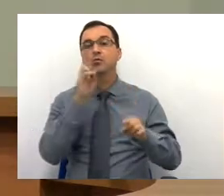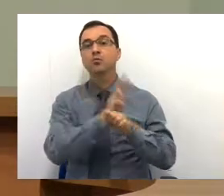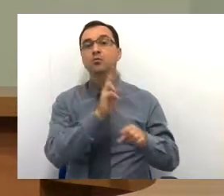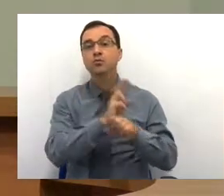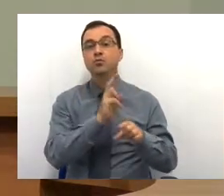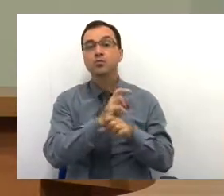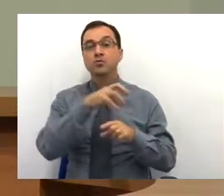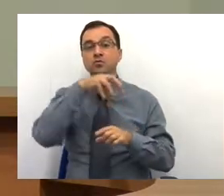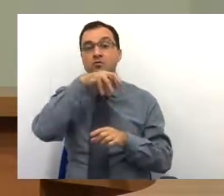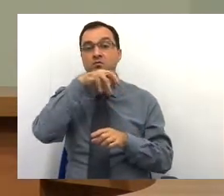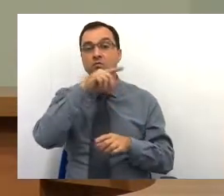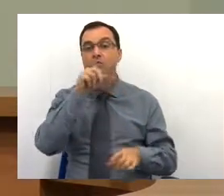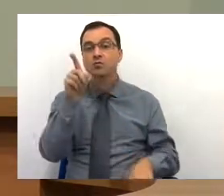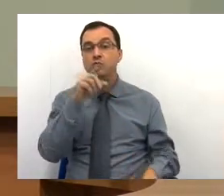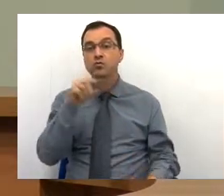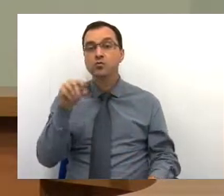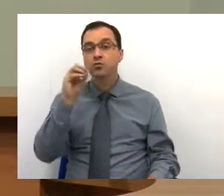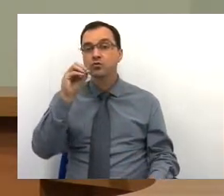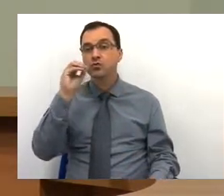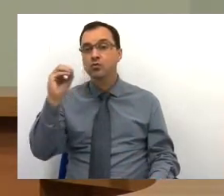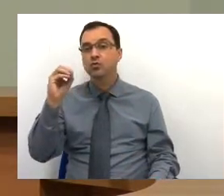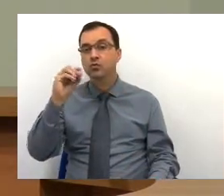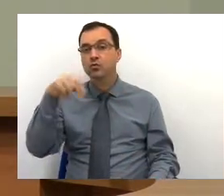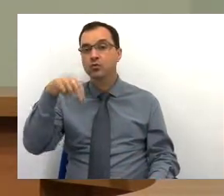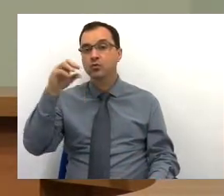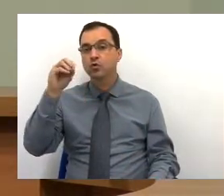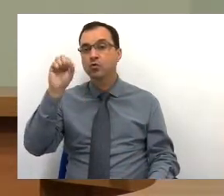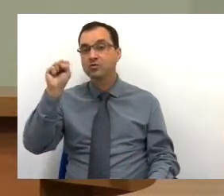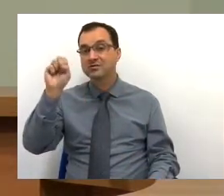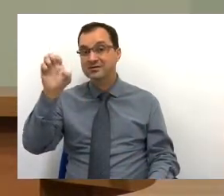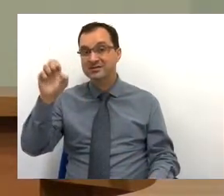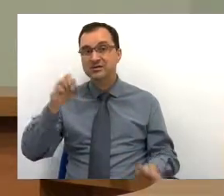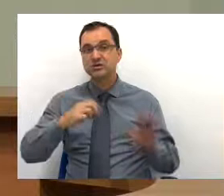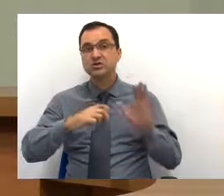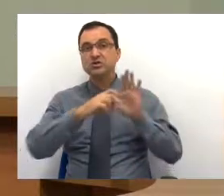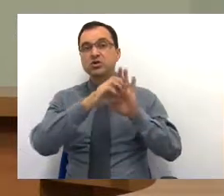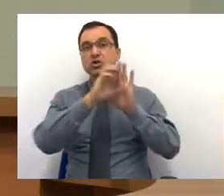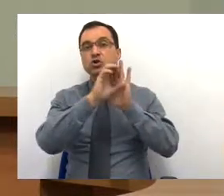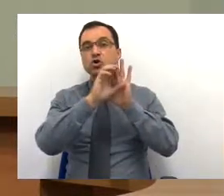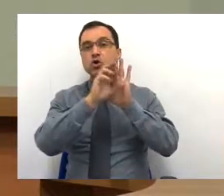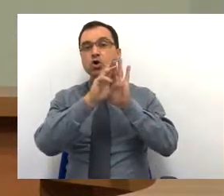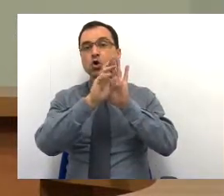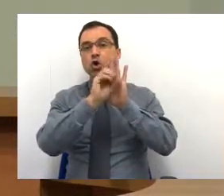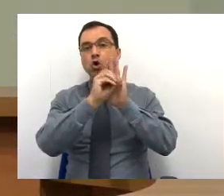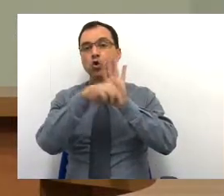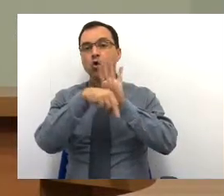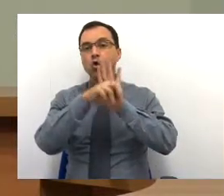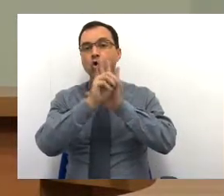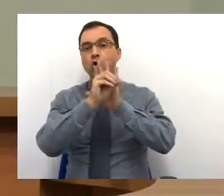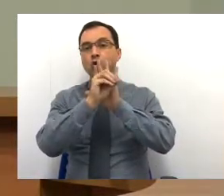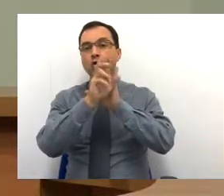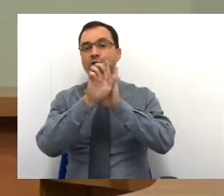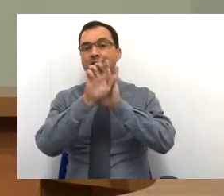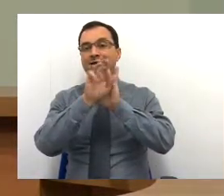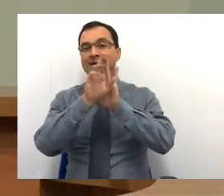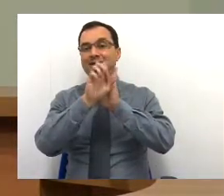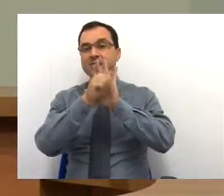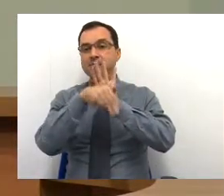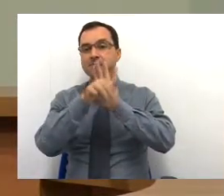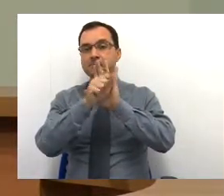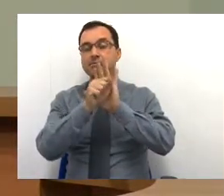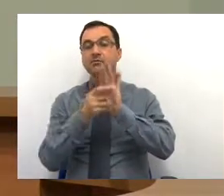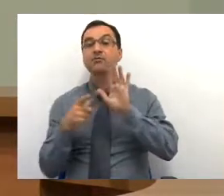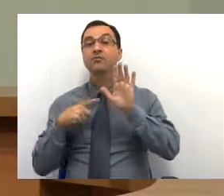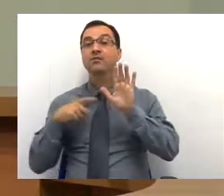é uma realidade? Com quem está esse cronograma? E, para finalizar, ainda